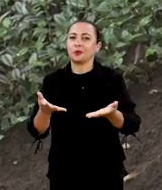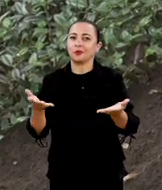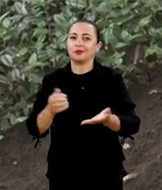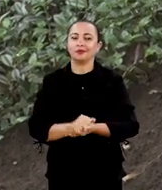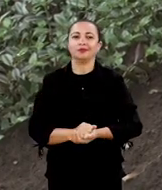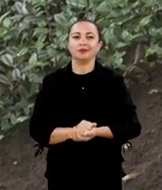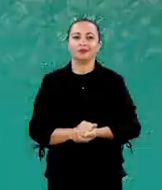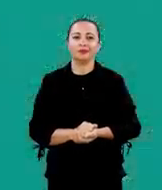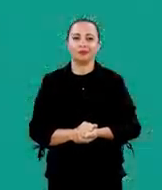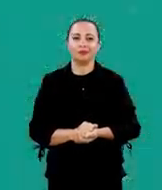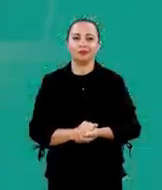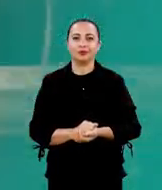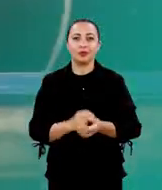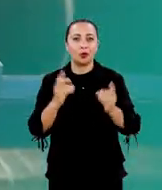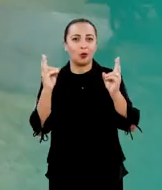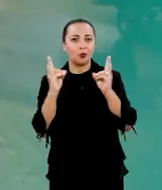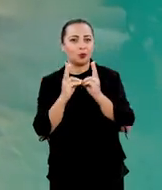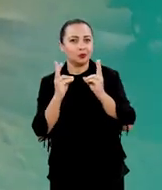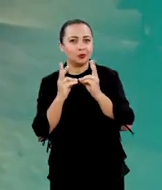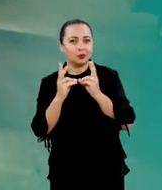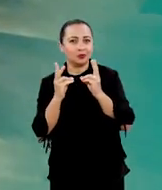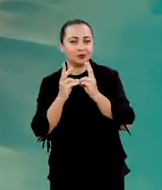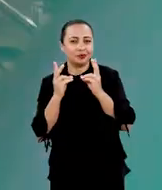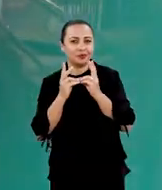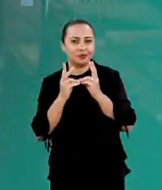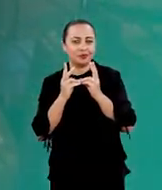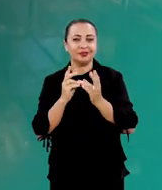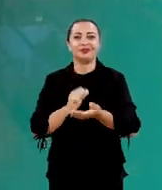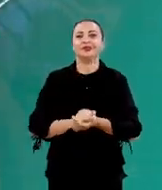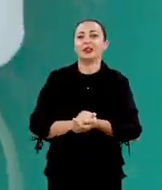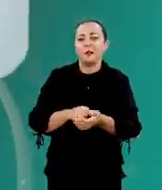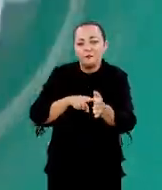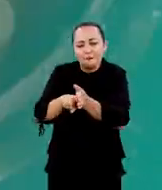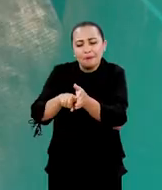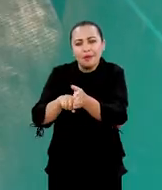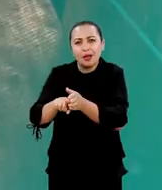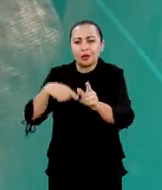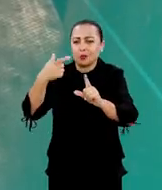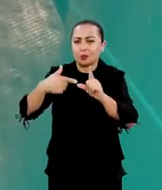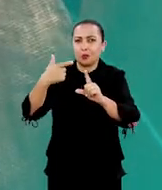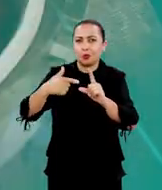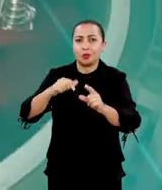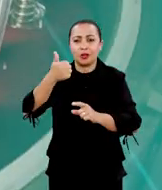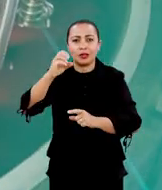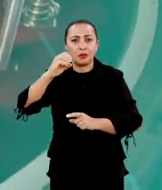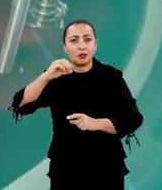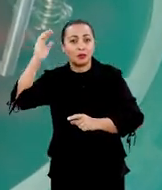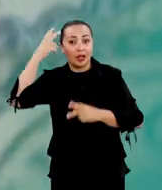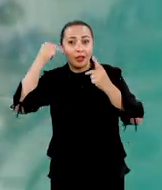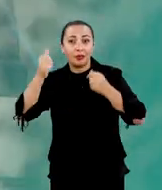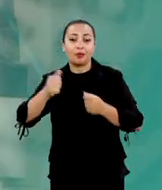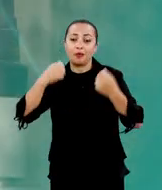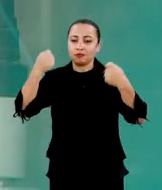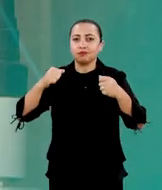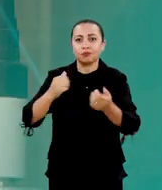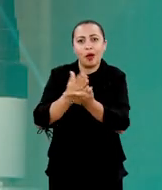que vamos conhecer hoje. A Universidade Federal do Rio Grande do Norte pesquisa produto 100% natural, que pode